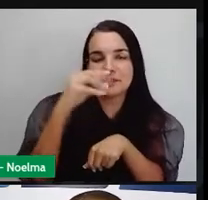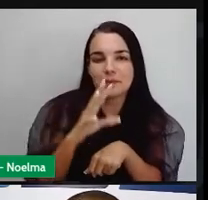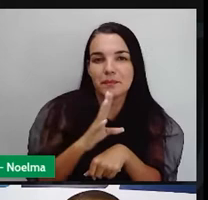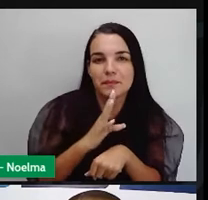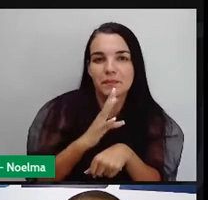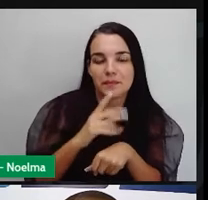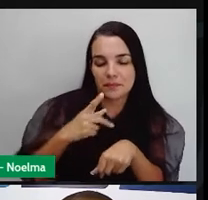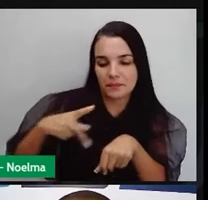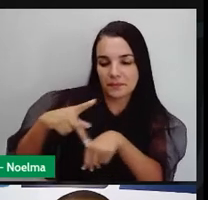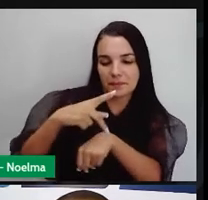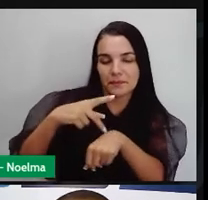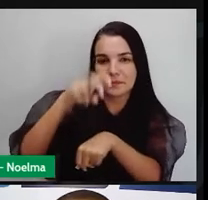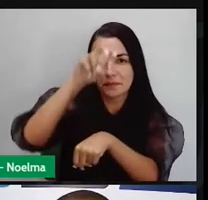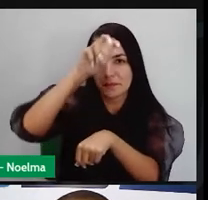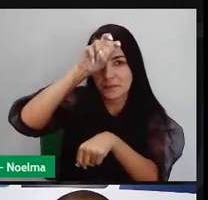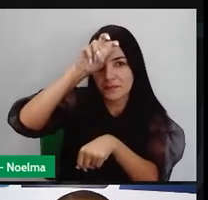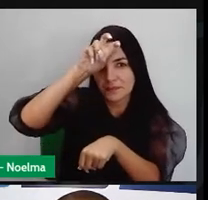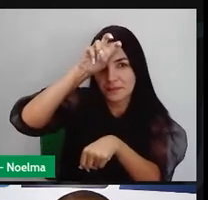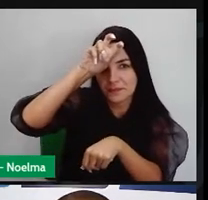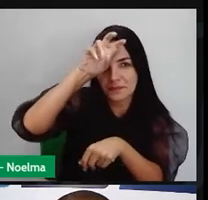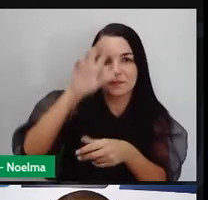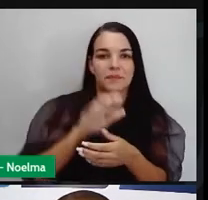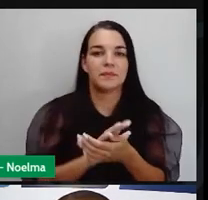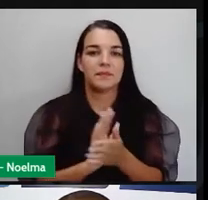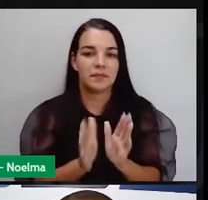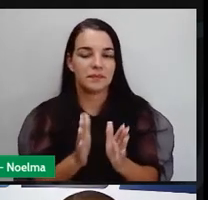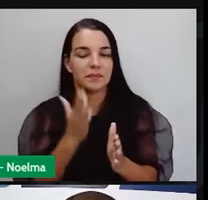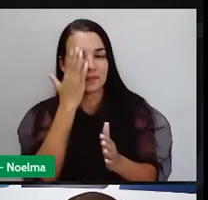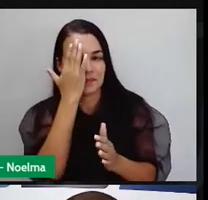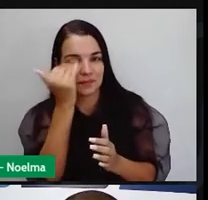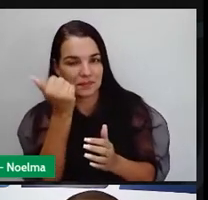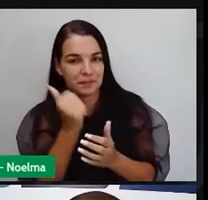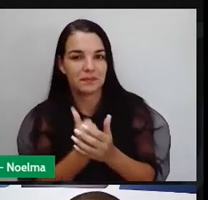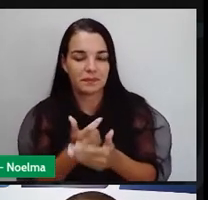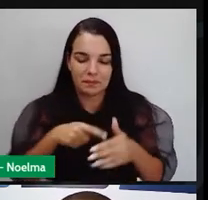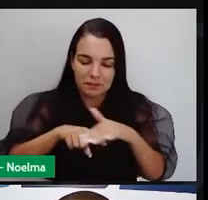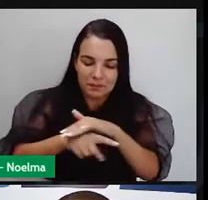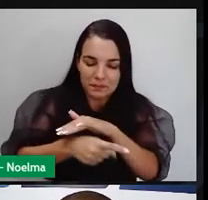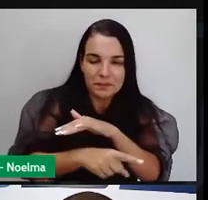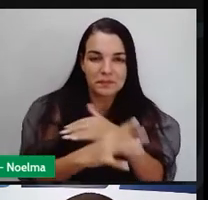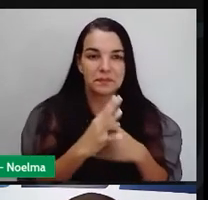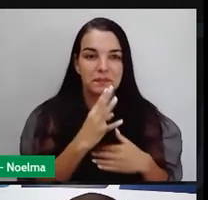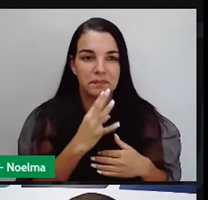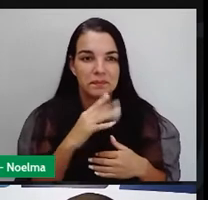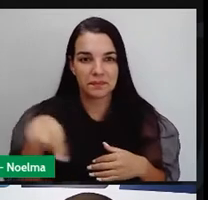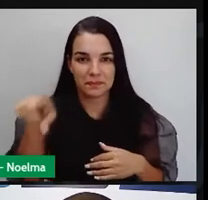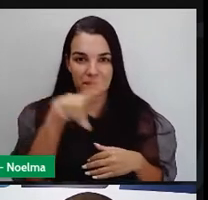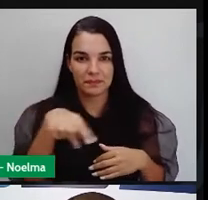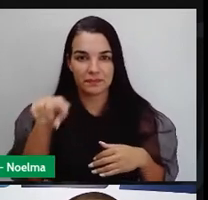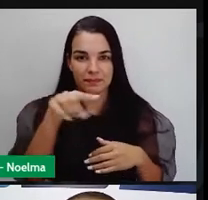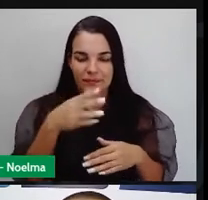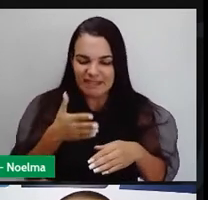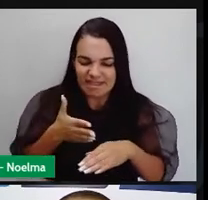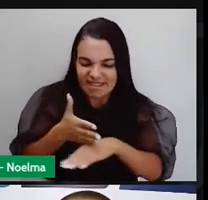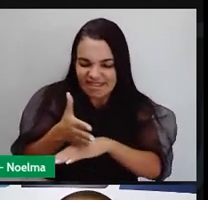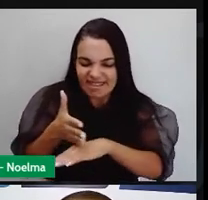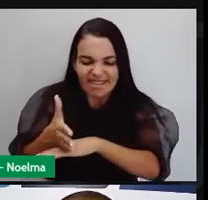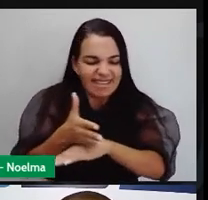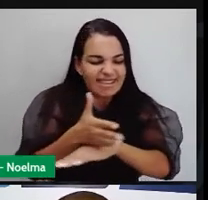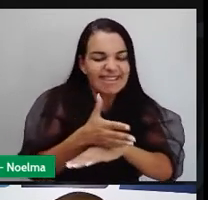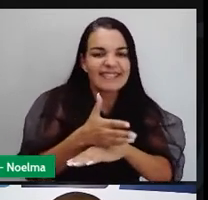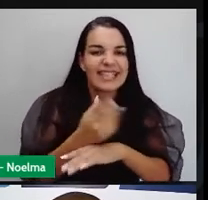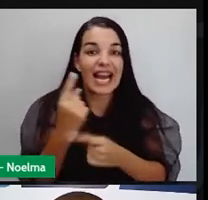para além desses detalhes que a gente já sabe, aprofundar um pouco do conhecimento, entrar em